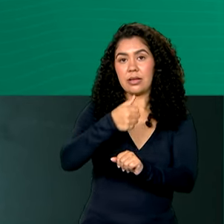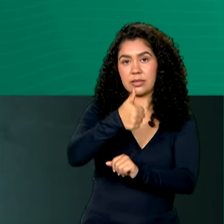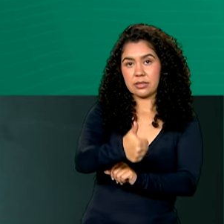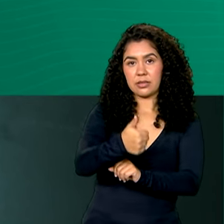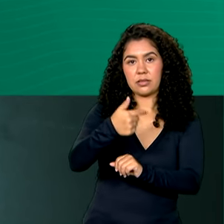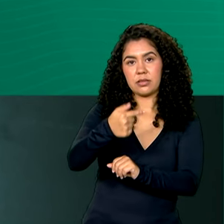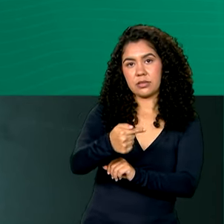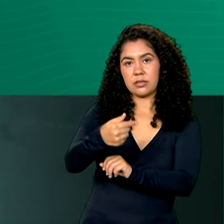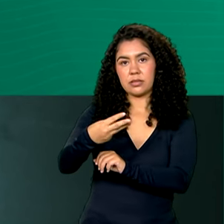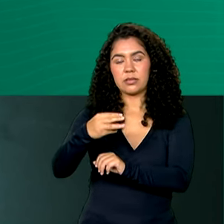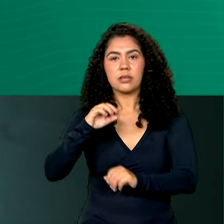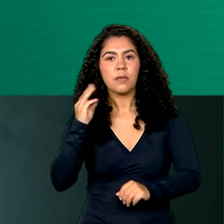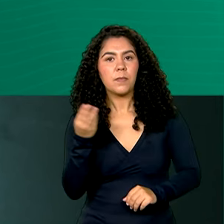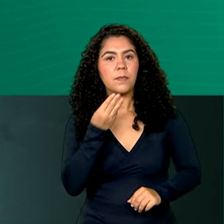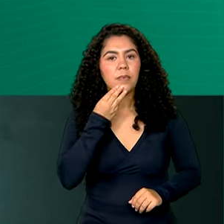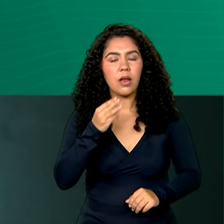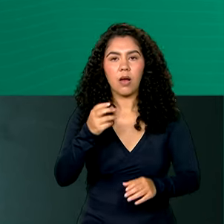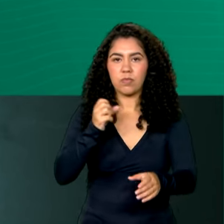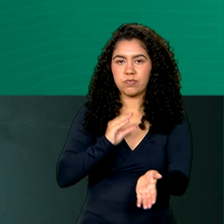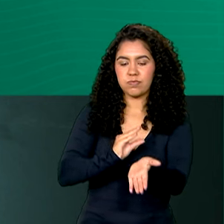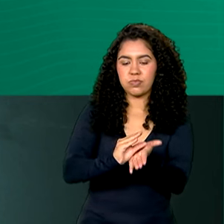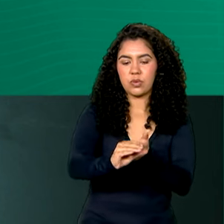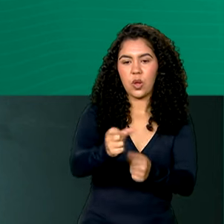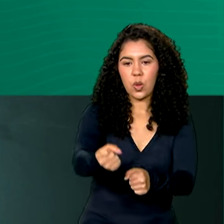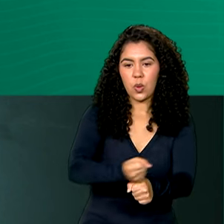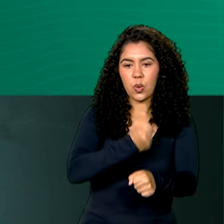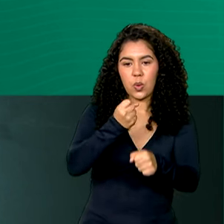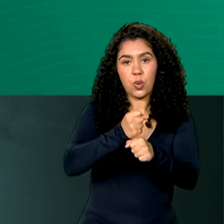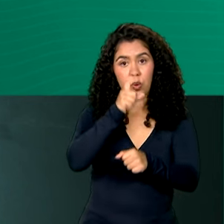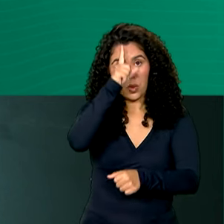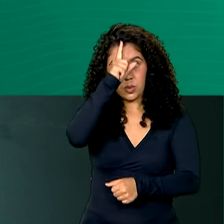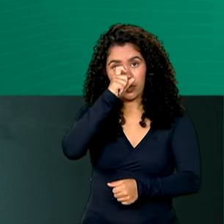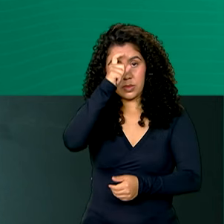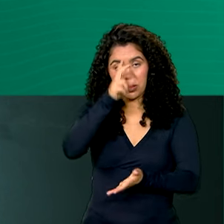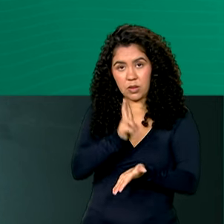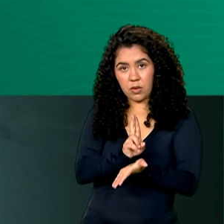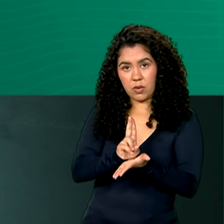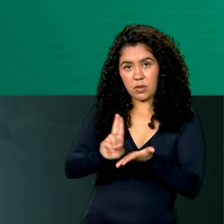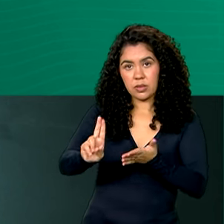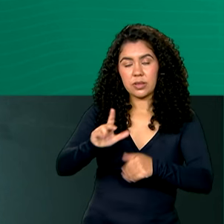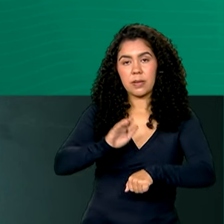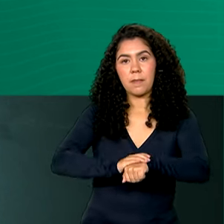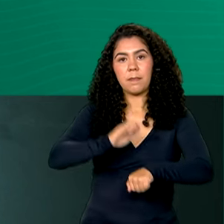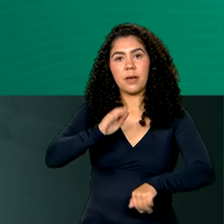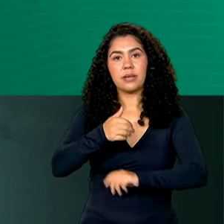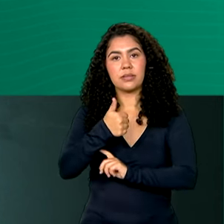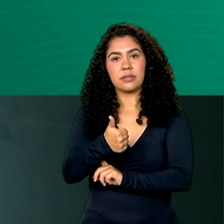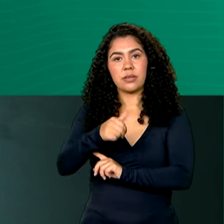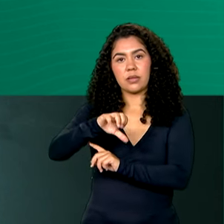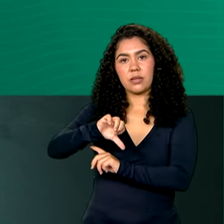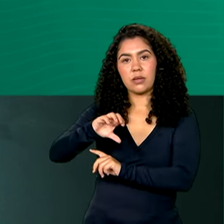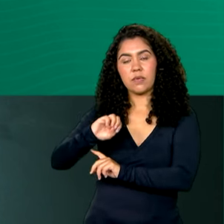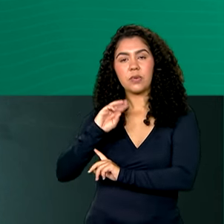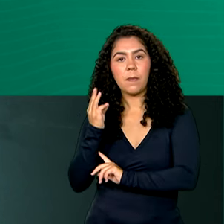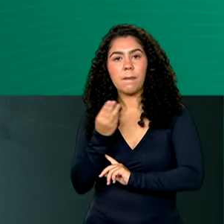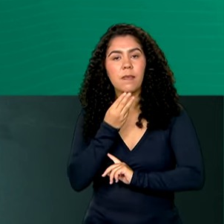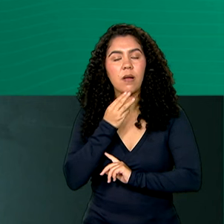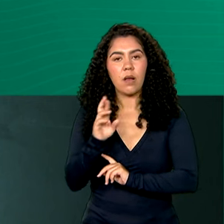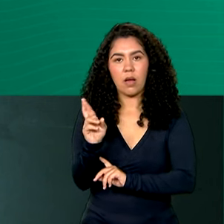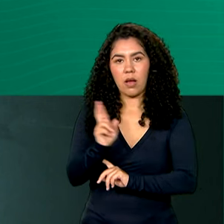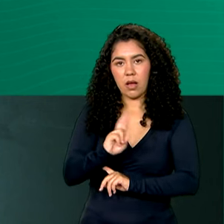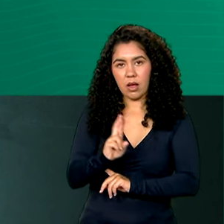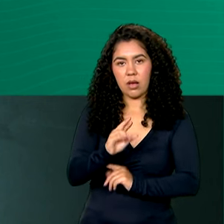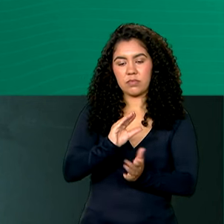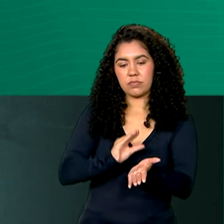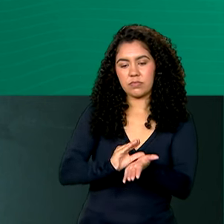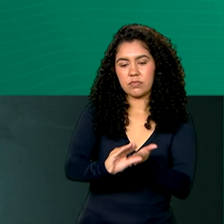serão investidos na construção de hospitais universitários. E mais de R 190 milhões vão para